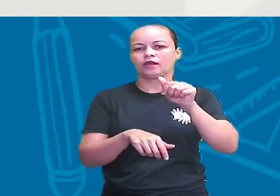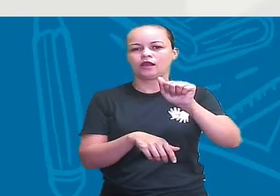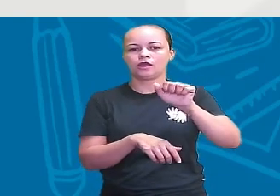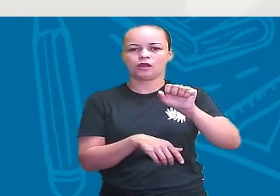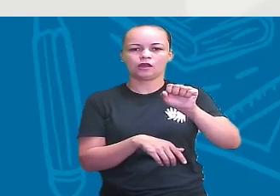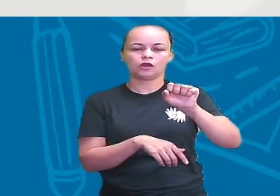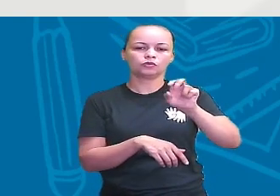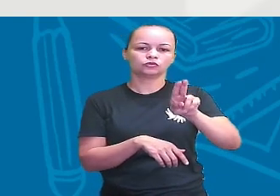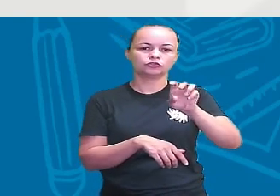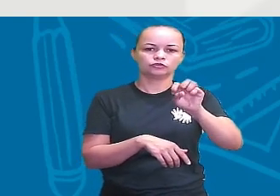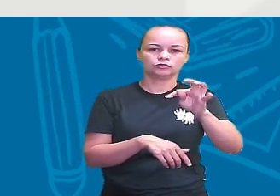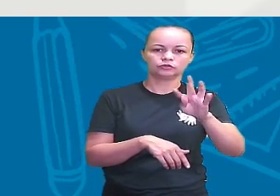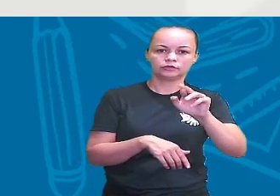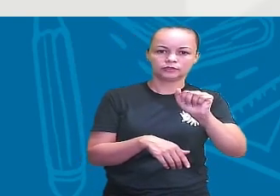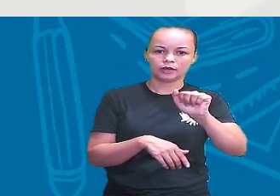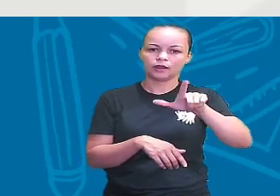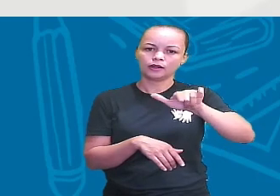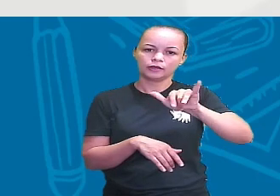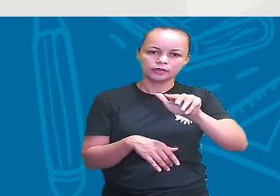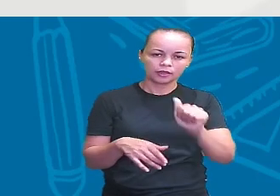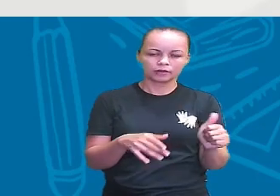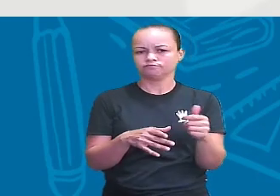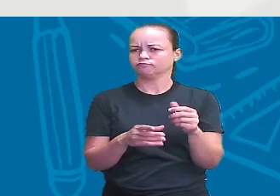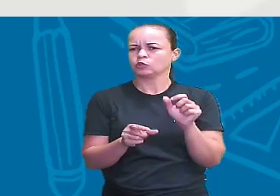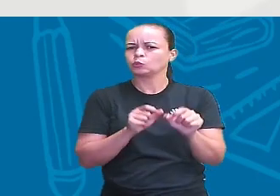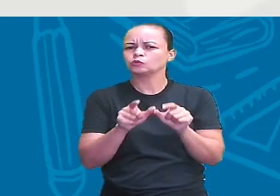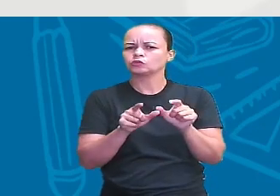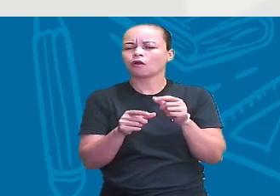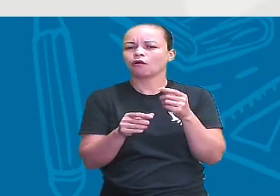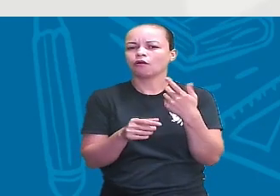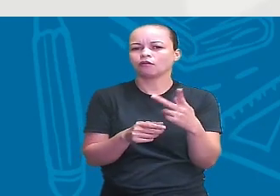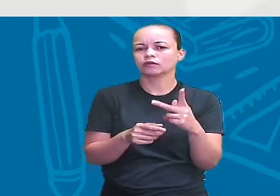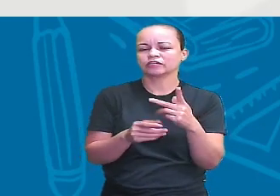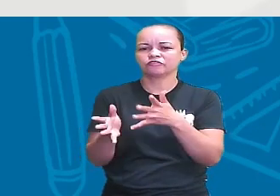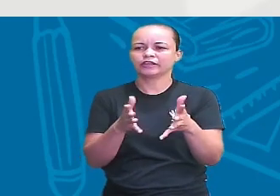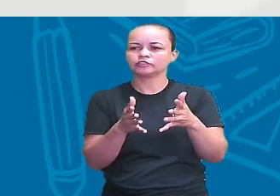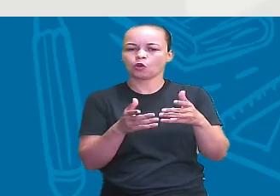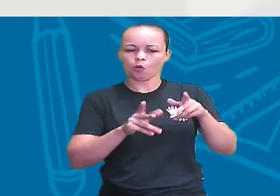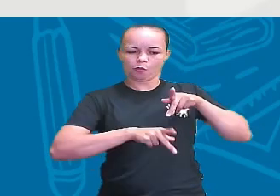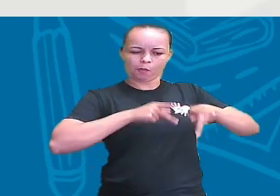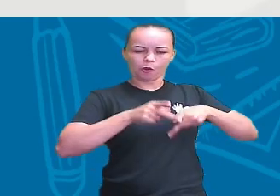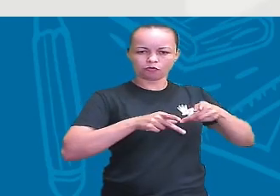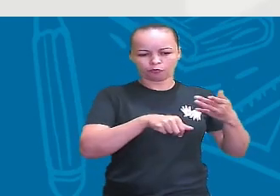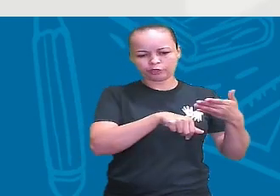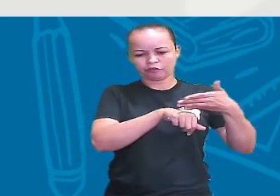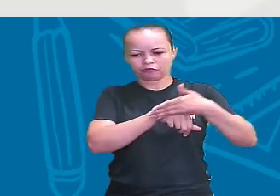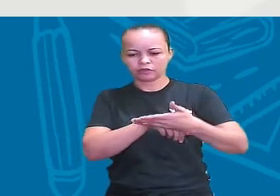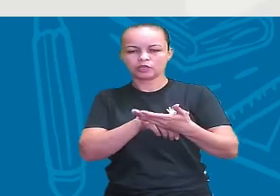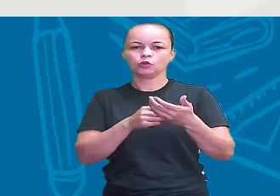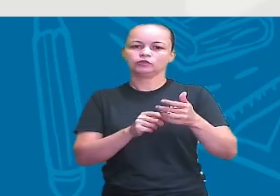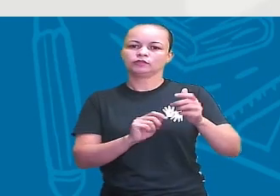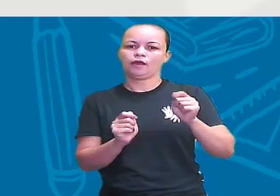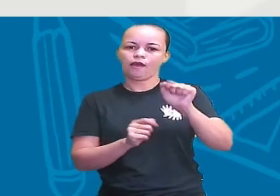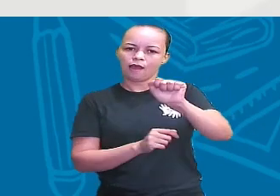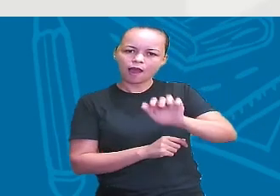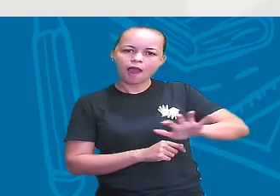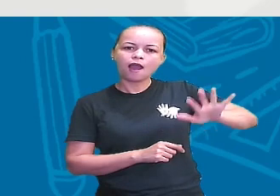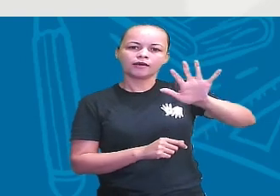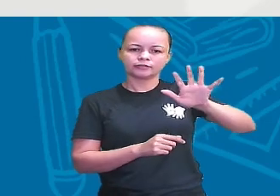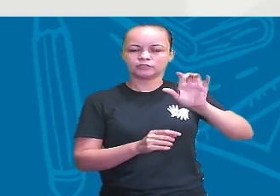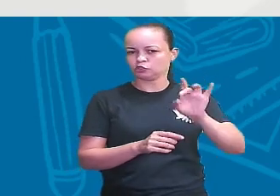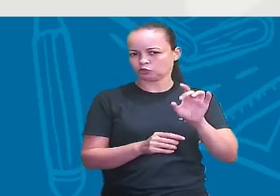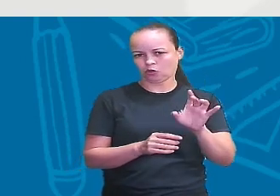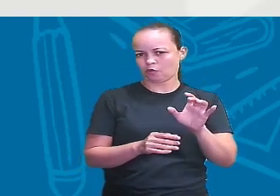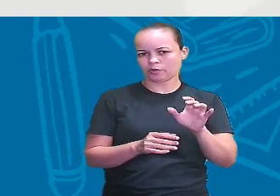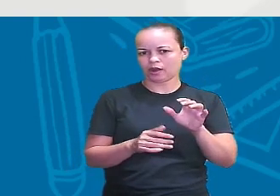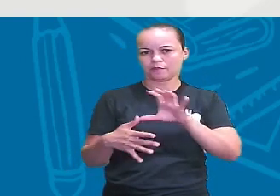essa onda migratória vinda lá da Sibéria, né? Na Rússia, da Ásia, para a América do Norte,